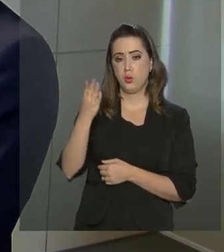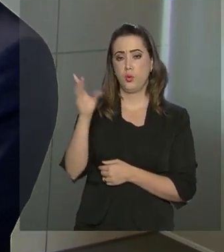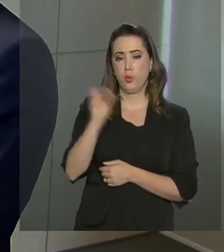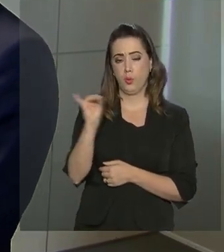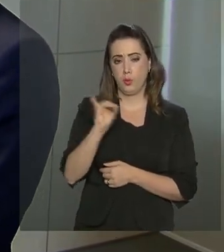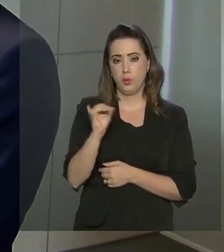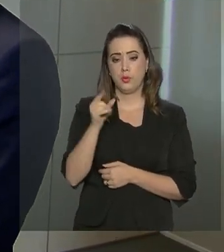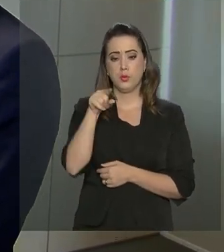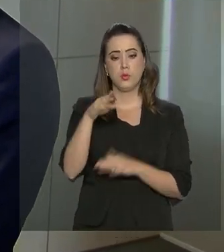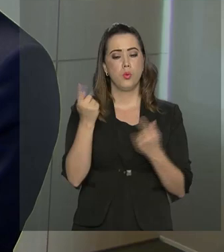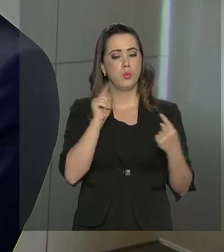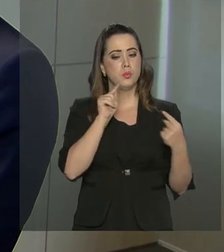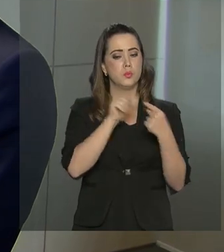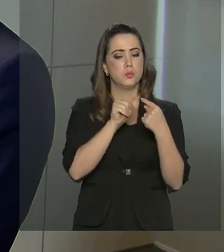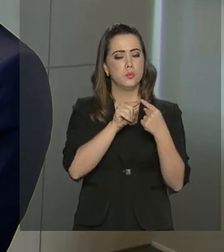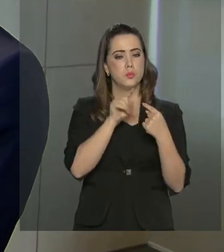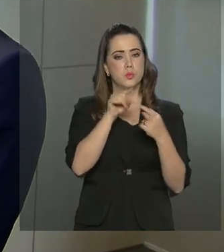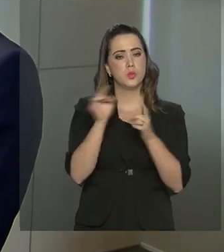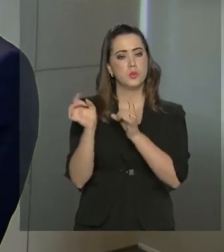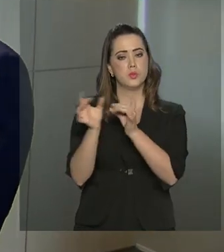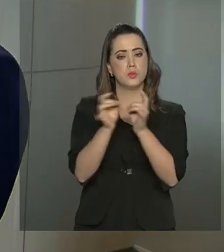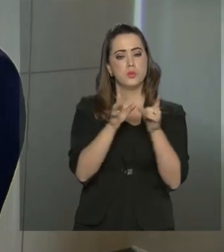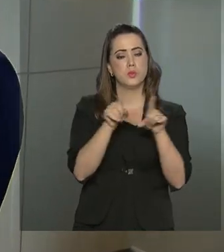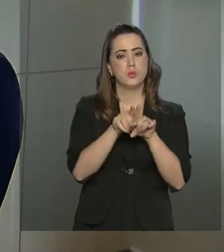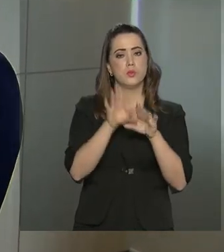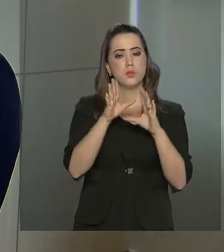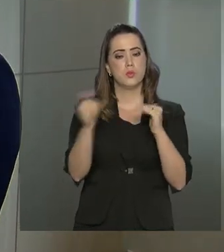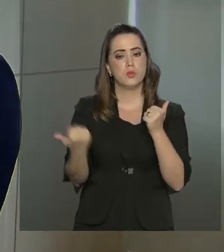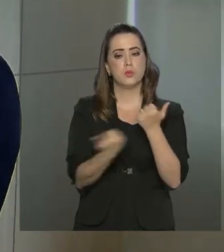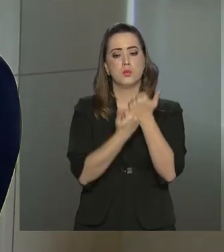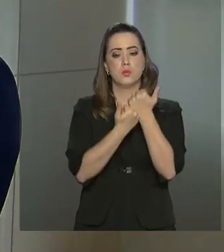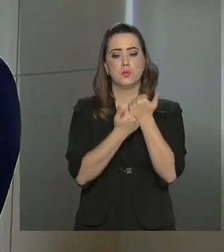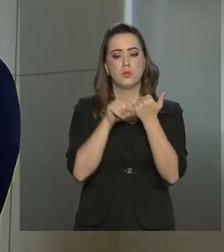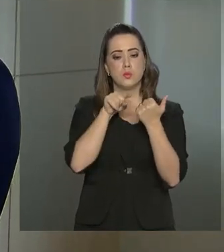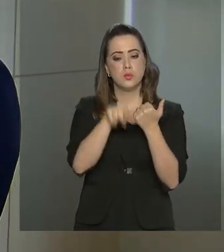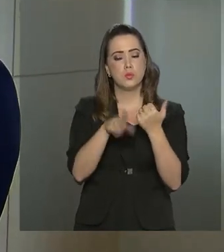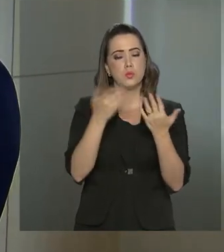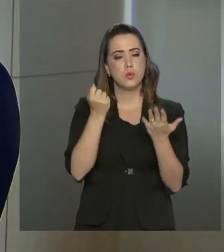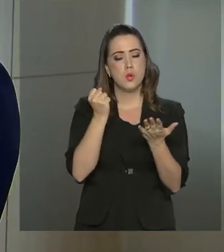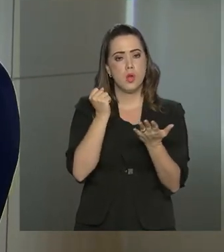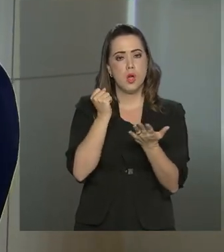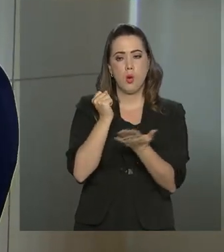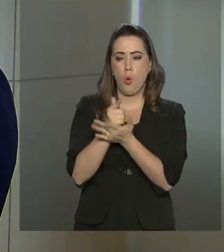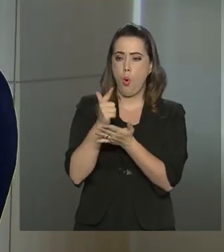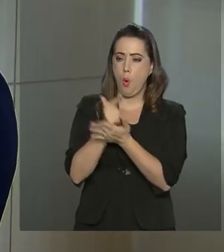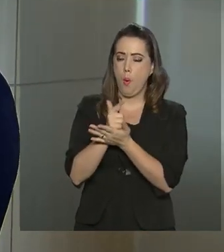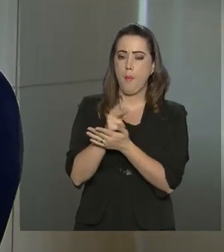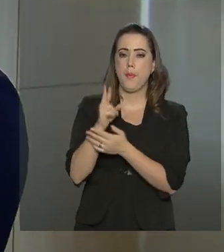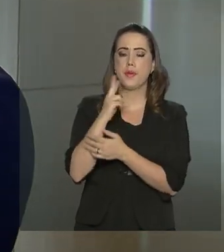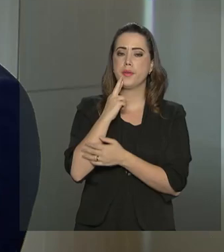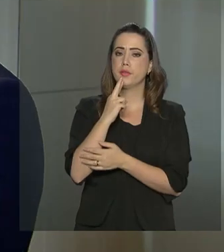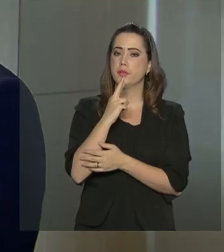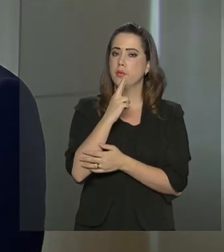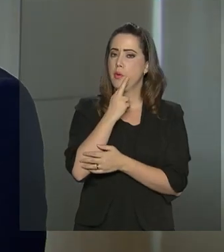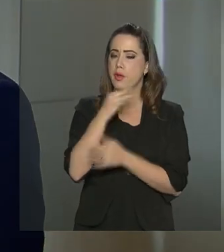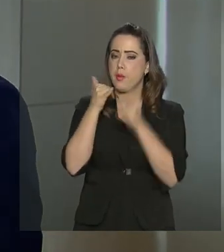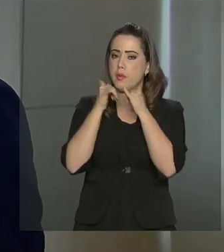Qual é o objetivo desse leilão? É substituir o fornecimento de energia para o estado de Roraima?